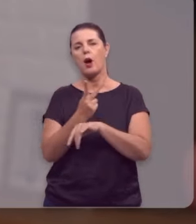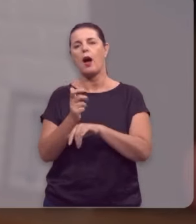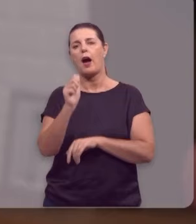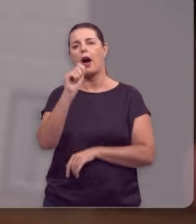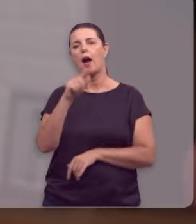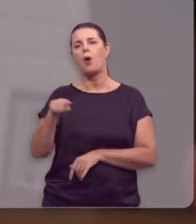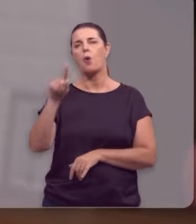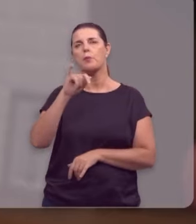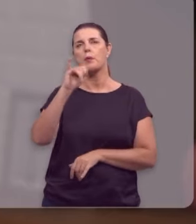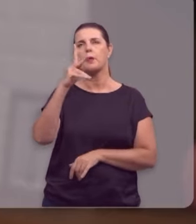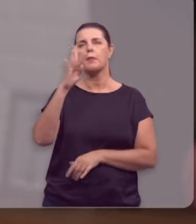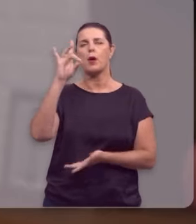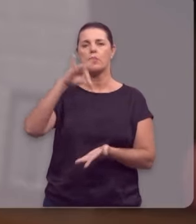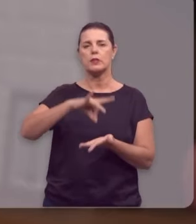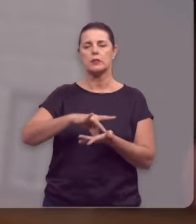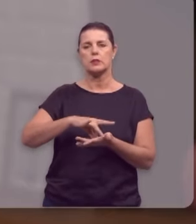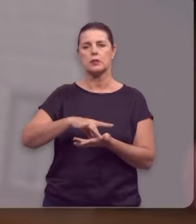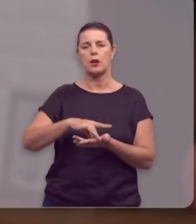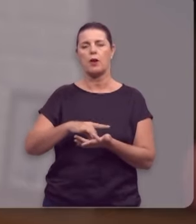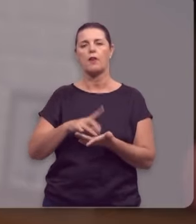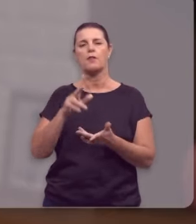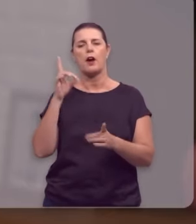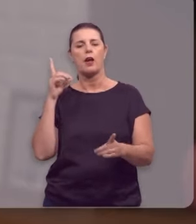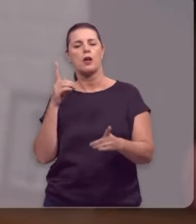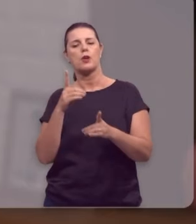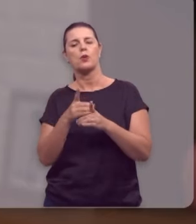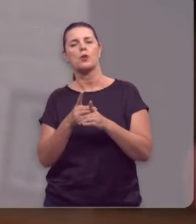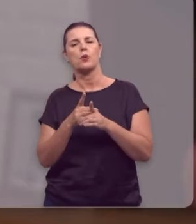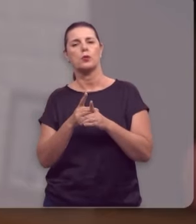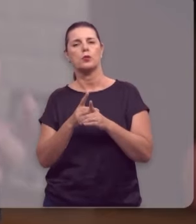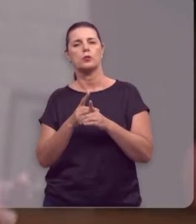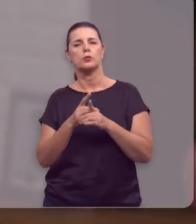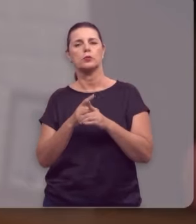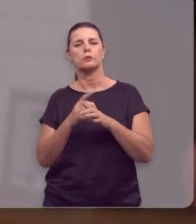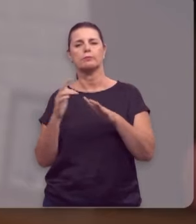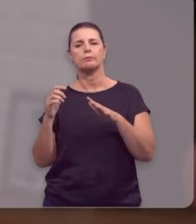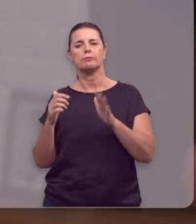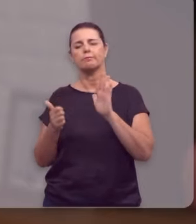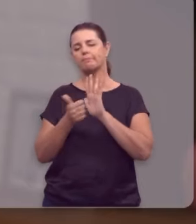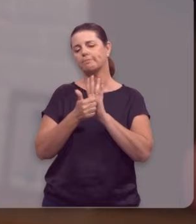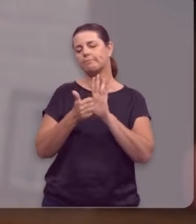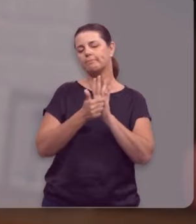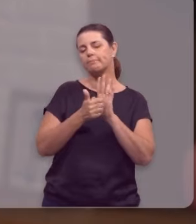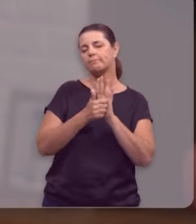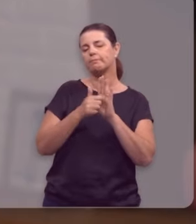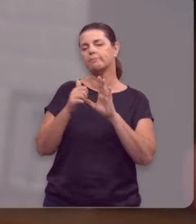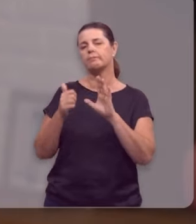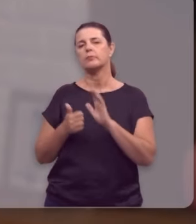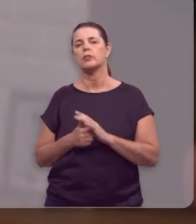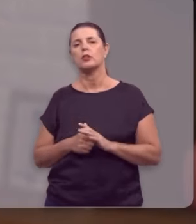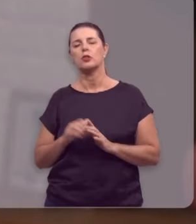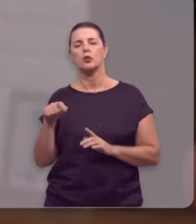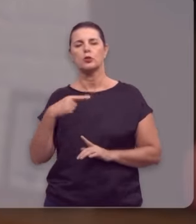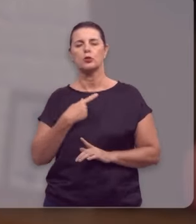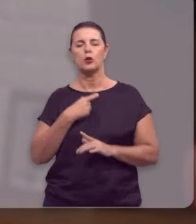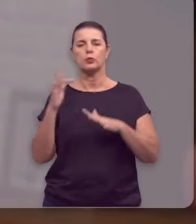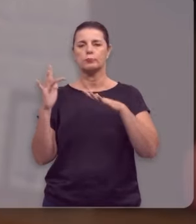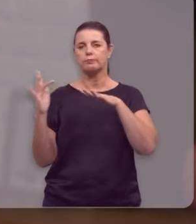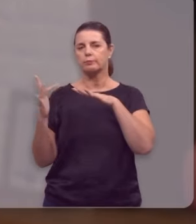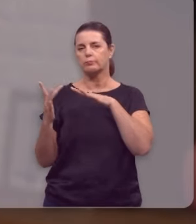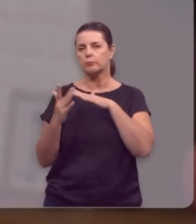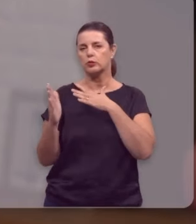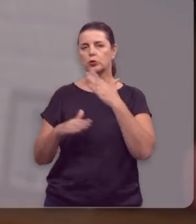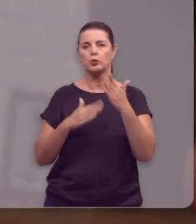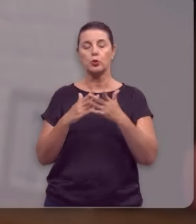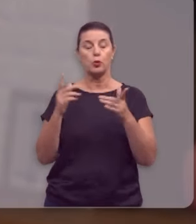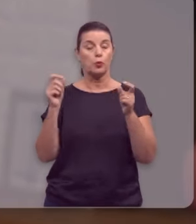pelo arroba IPB Oficial, você vai nos encontrar. Siga os nossos canais, se inscreva. Eu tenho certeza que tudo que